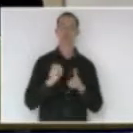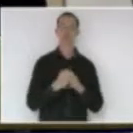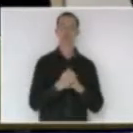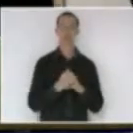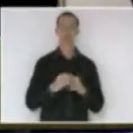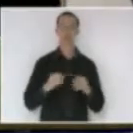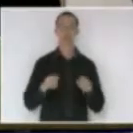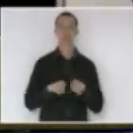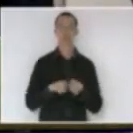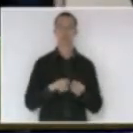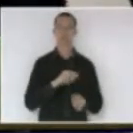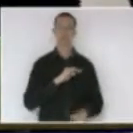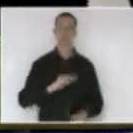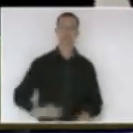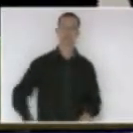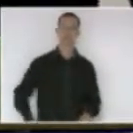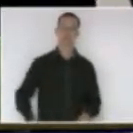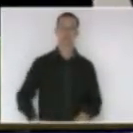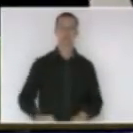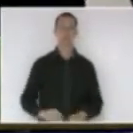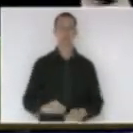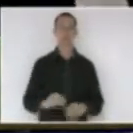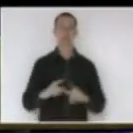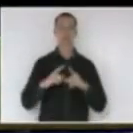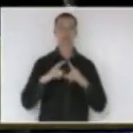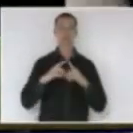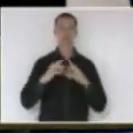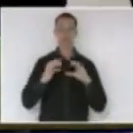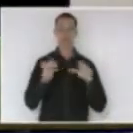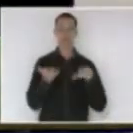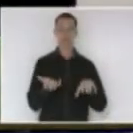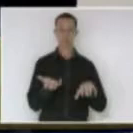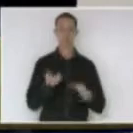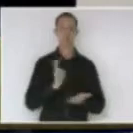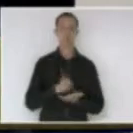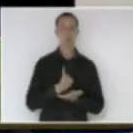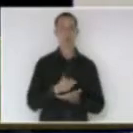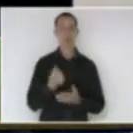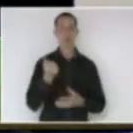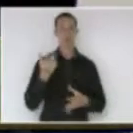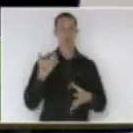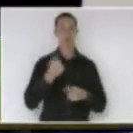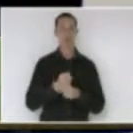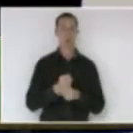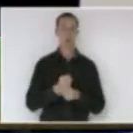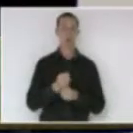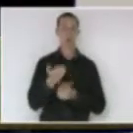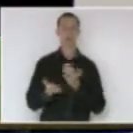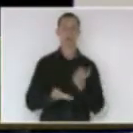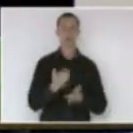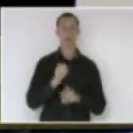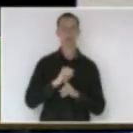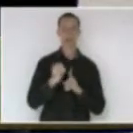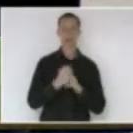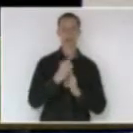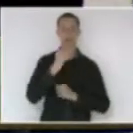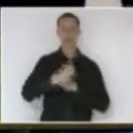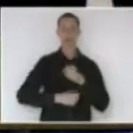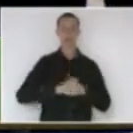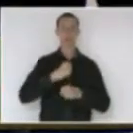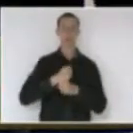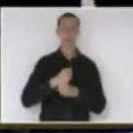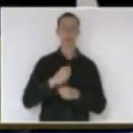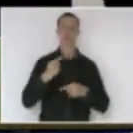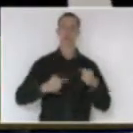a manutenção do orçamento da assistência social para 2018 em discussão não haveram o que